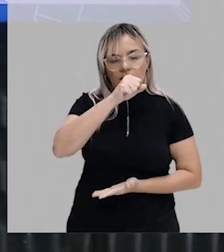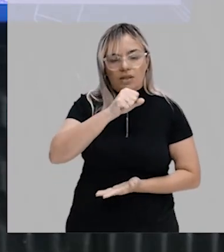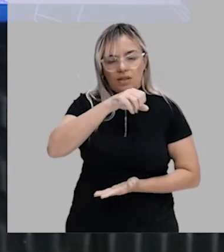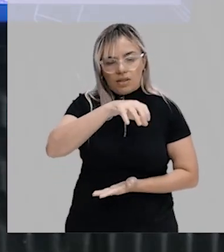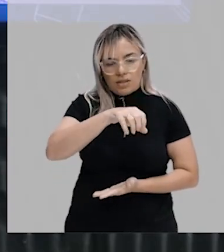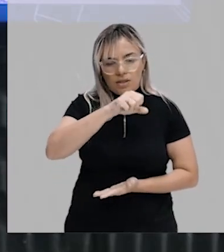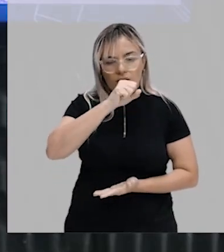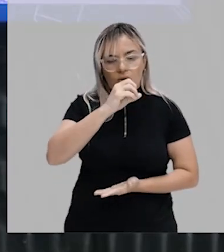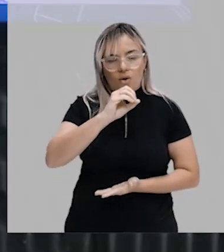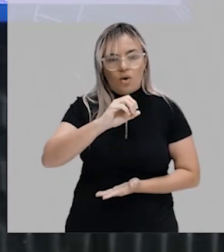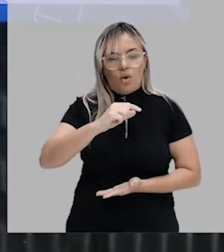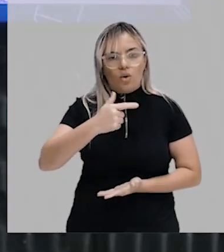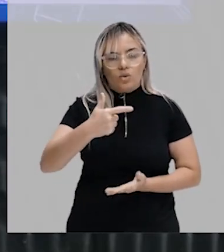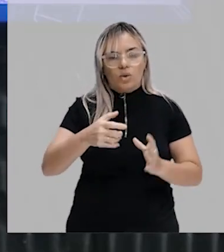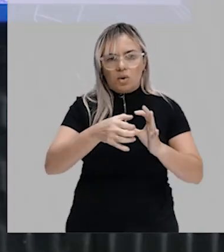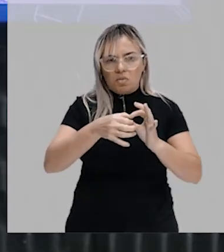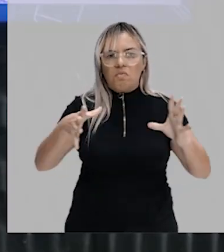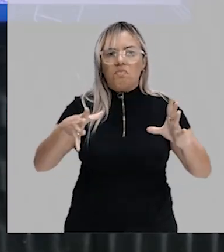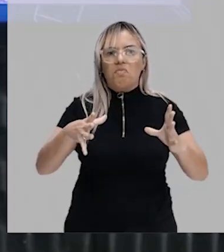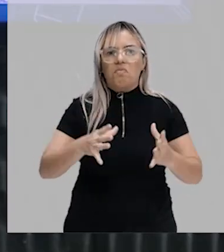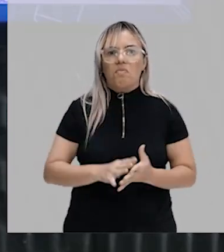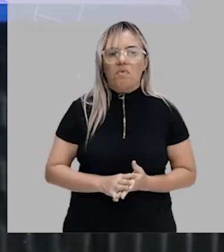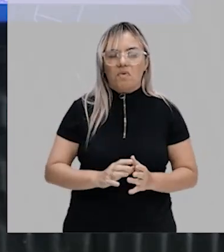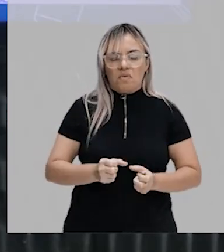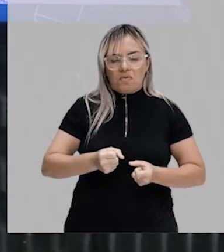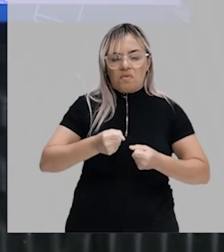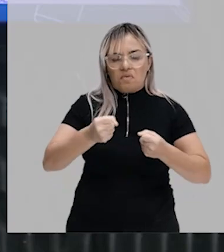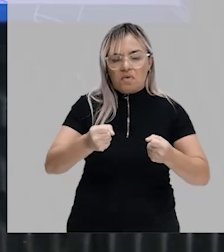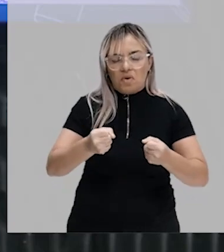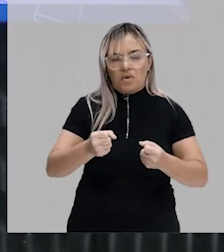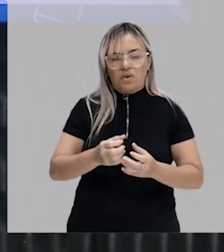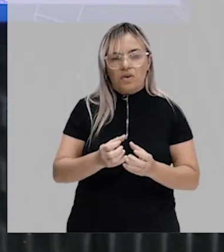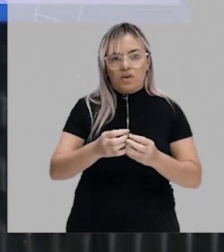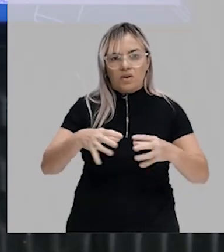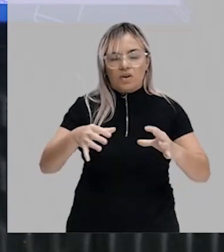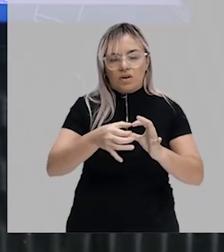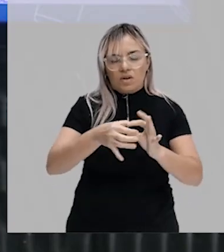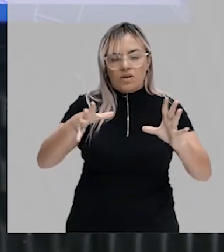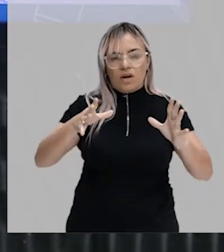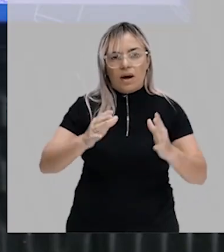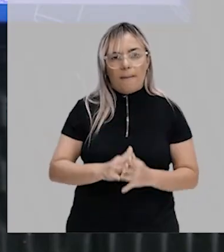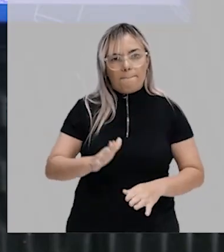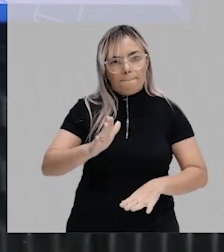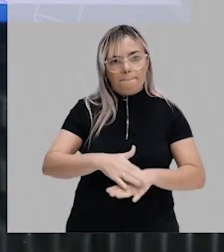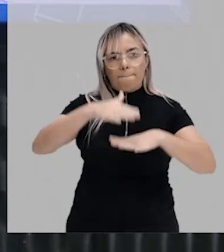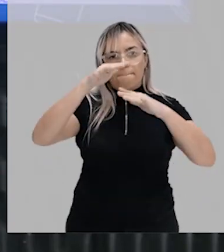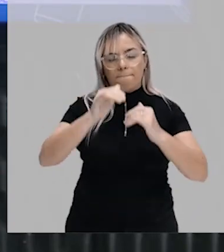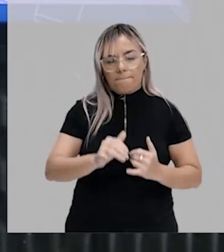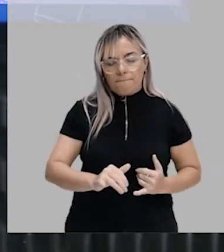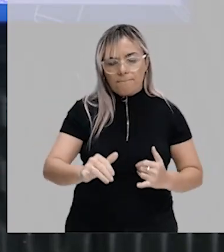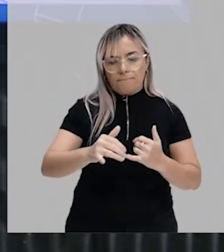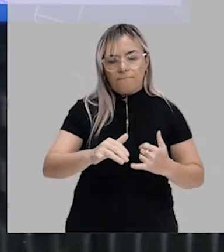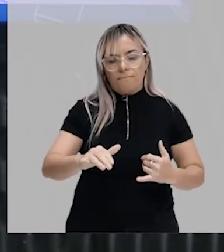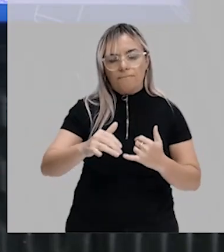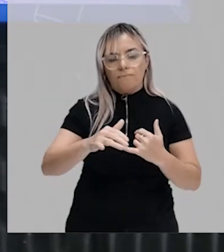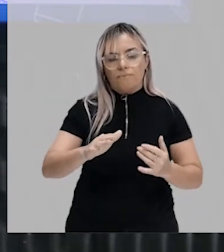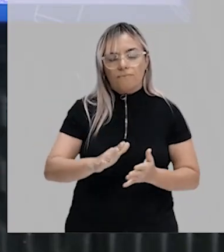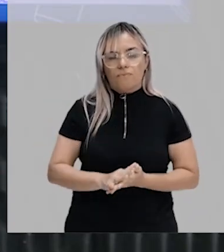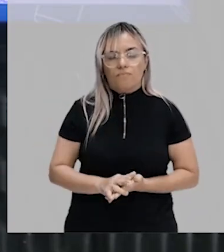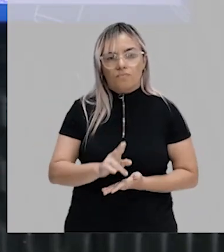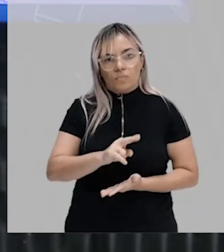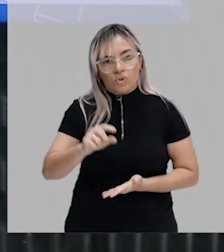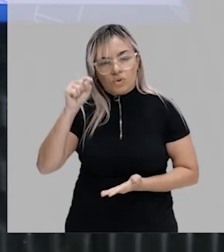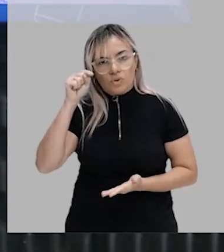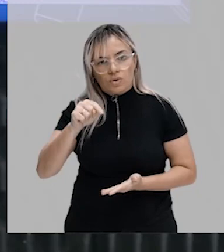E aí, o oxigênio quebra essa glicose de maneira mais efetiva e libera-se mais energia. Ou seja, é um mecanismo de